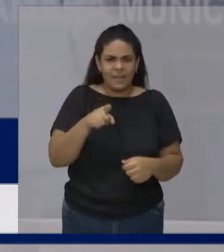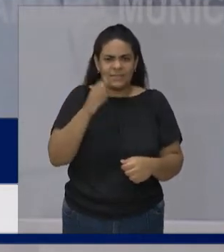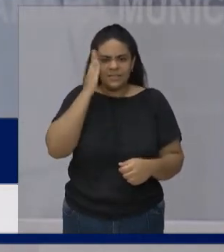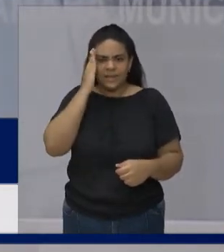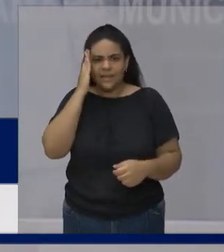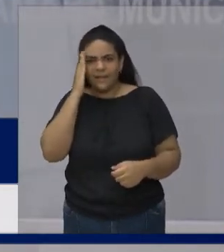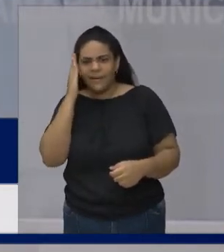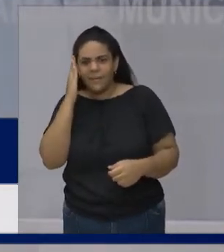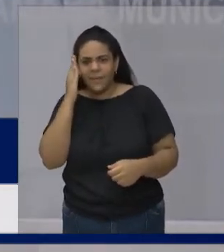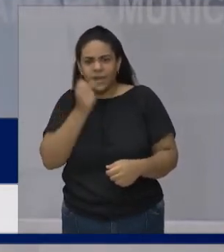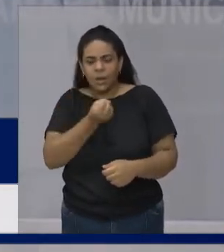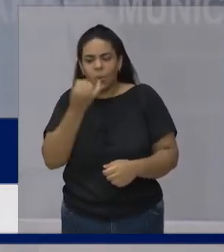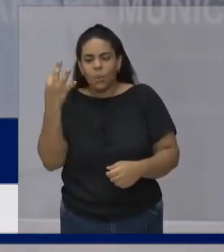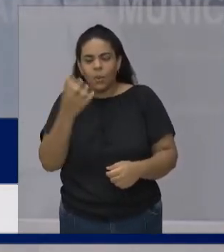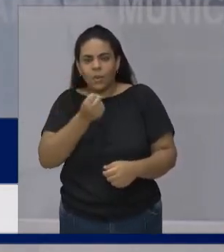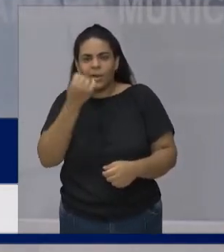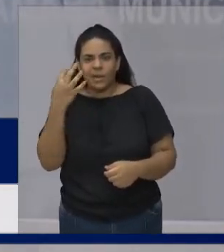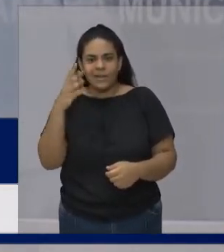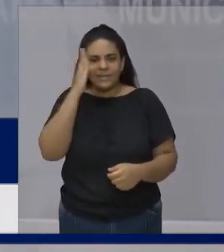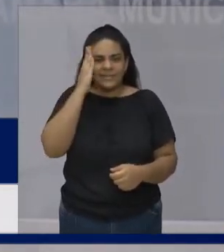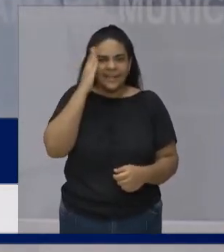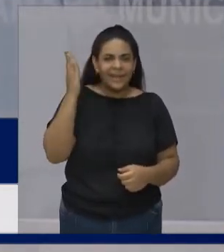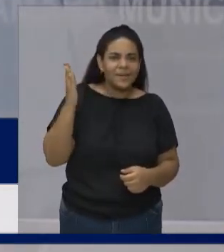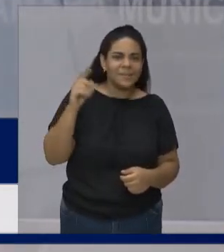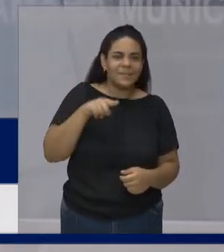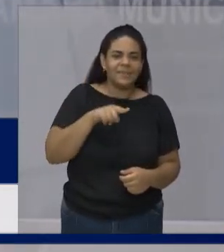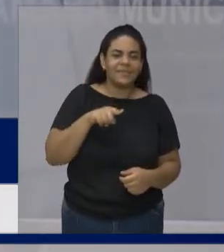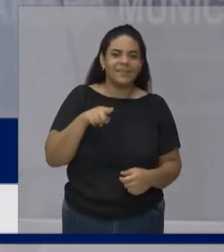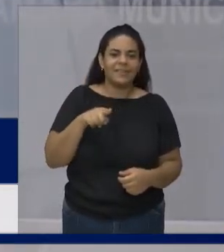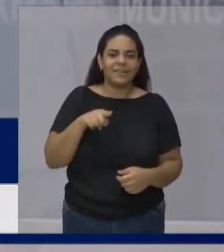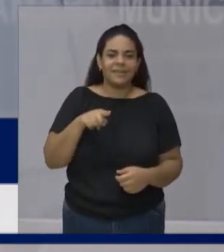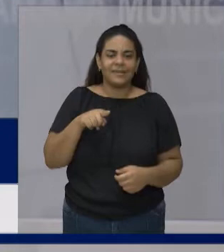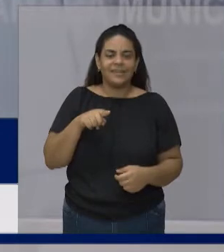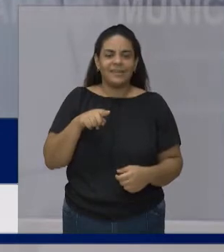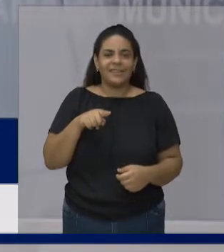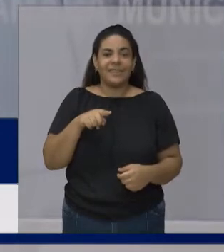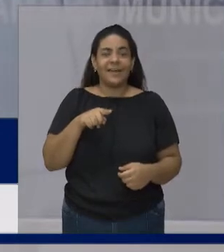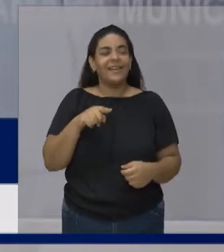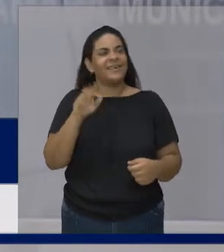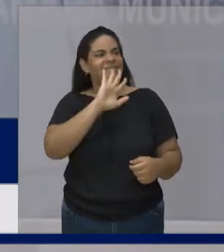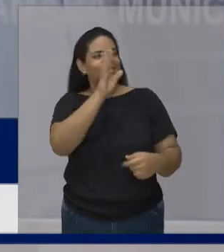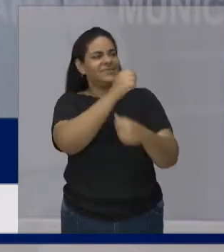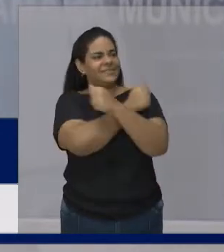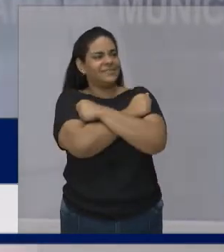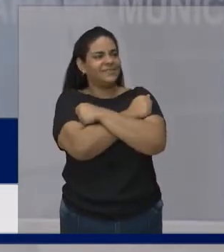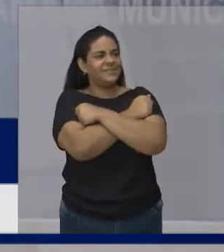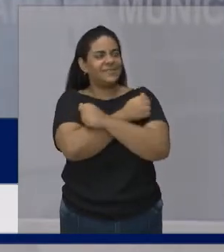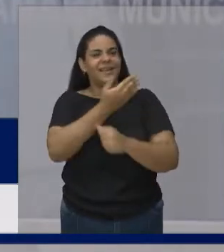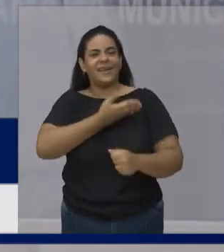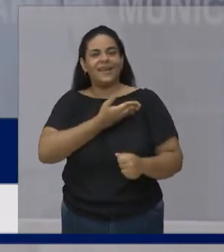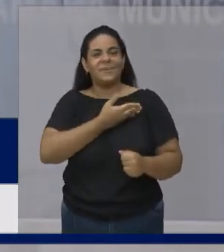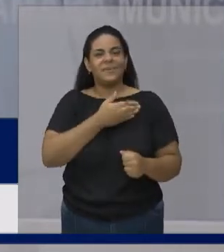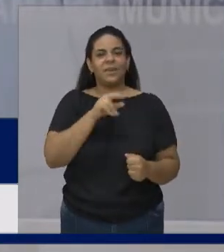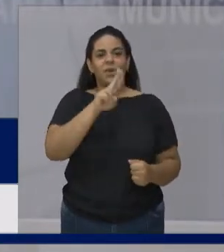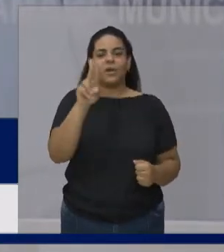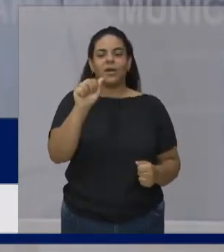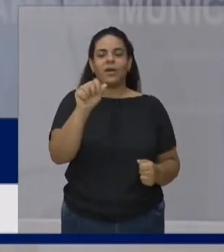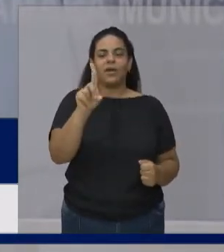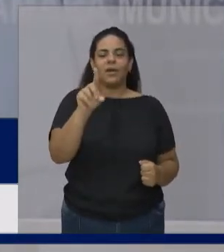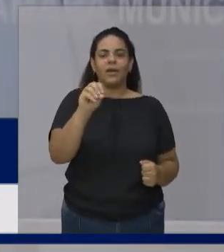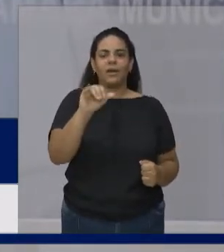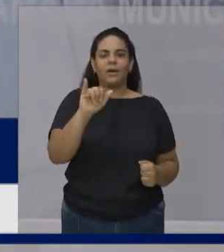Você não vale não, Aduil Quero deixar aqui também um abraço para a Aduil Aduil é um grande amigo E